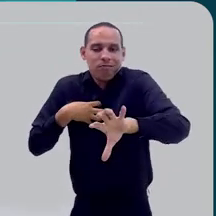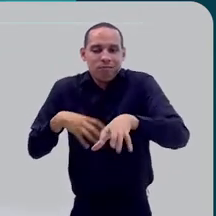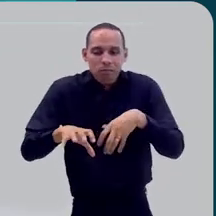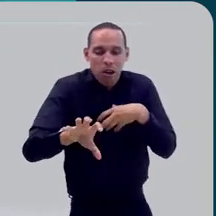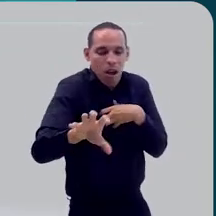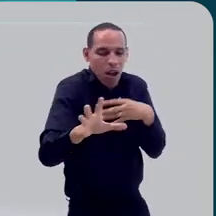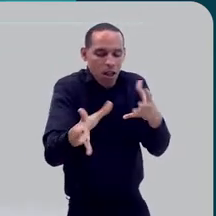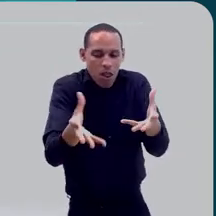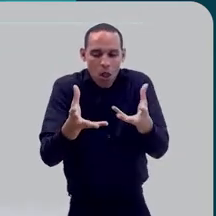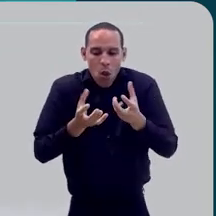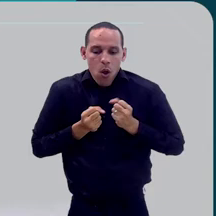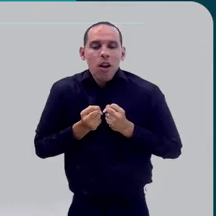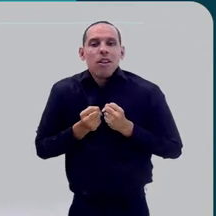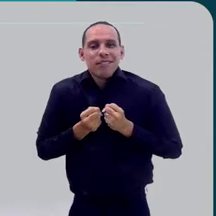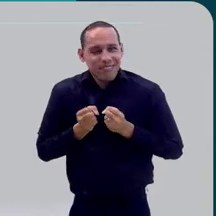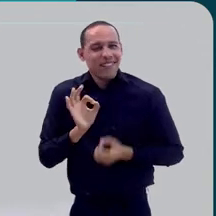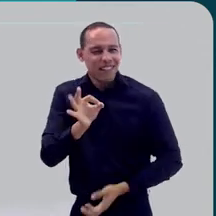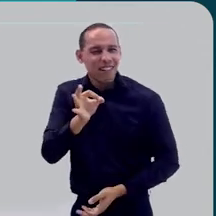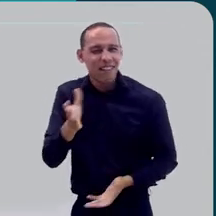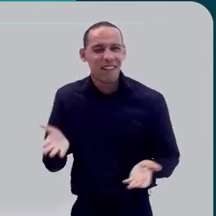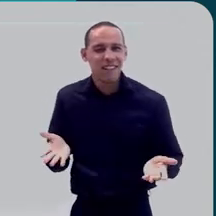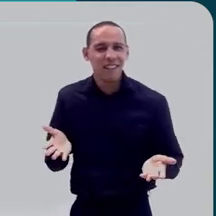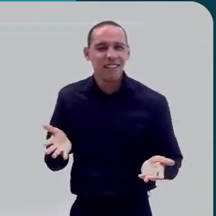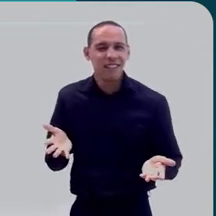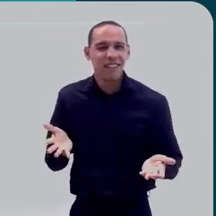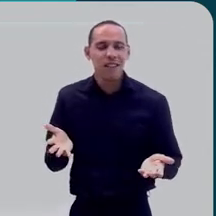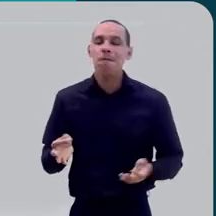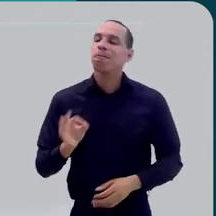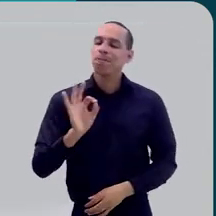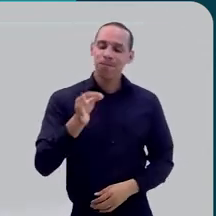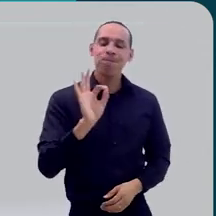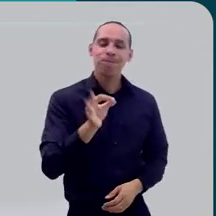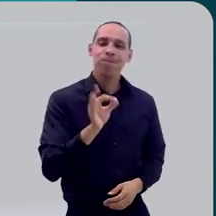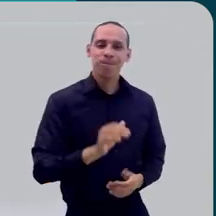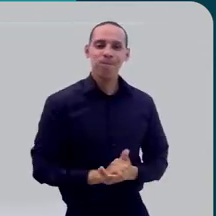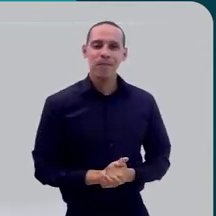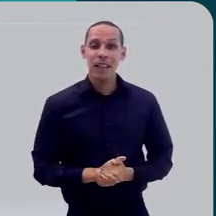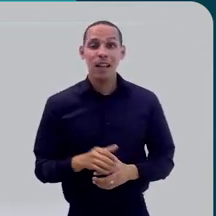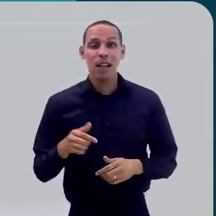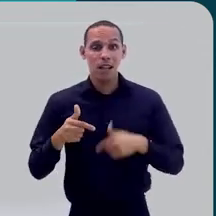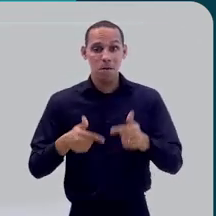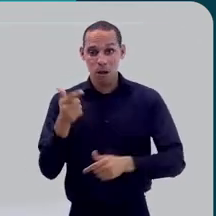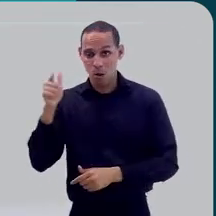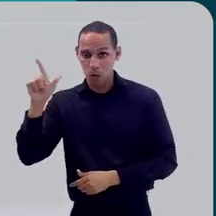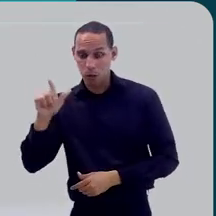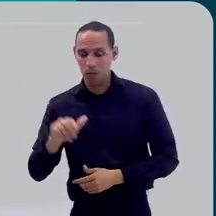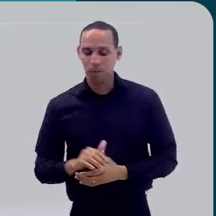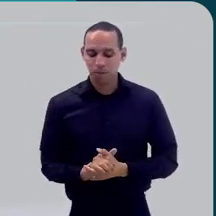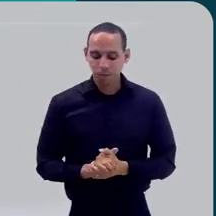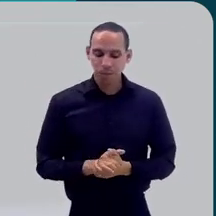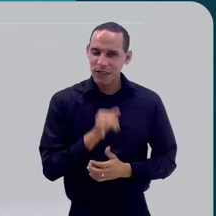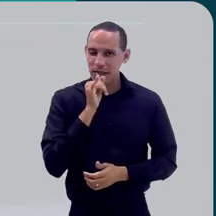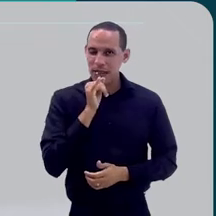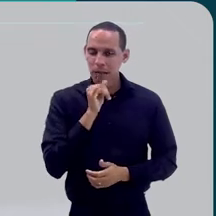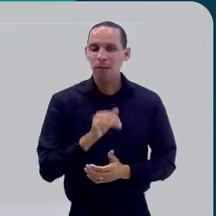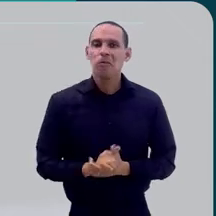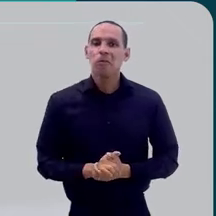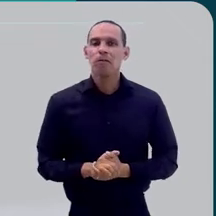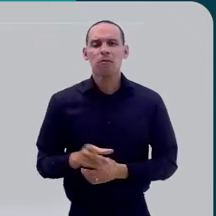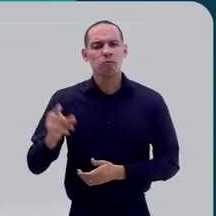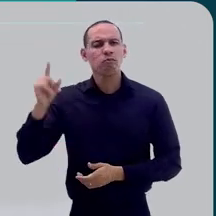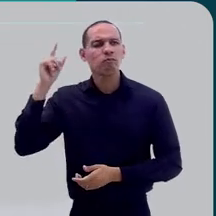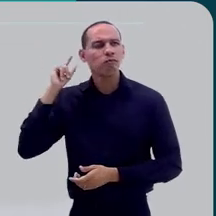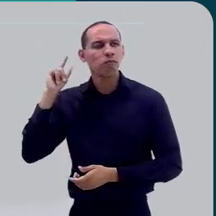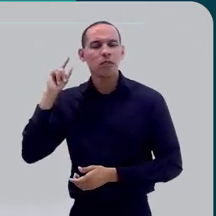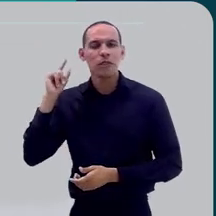Trazendo aquilo para a sua vida. É nesse sentido, então, né? É. Outro trabalho, por exemplo, já tem um